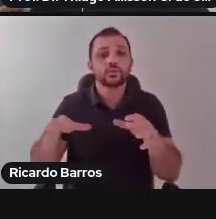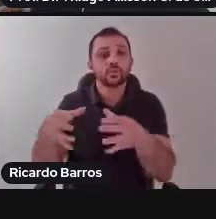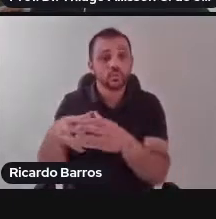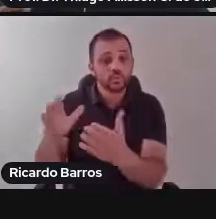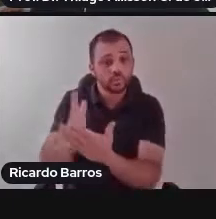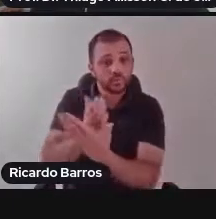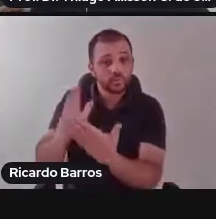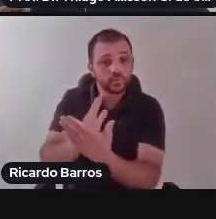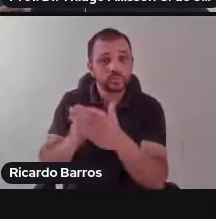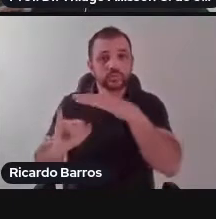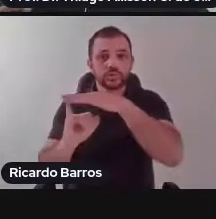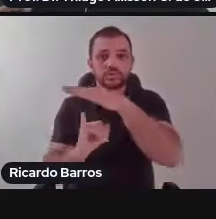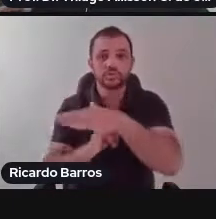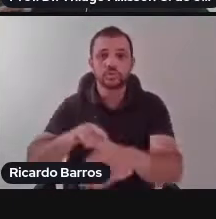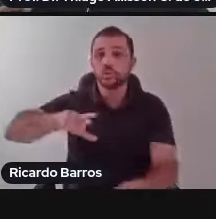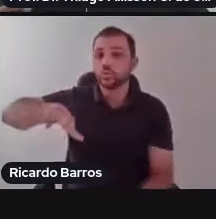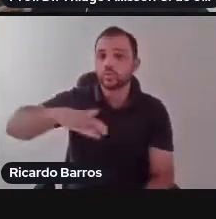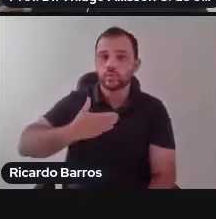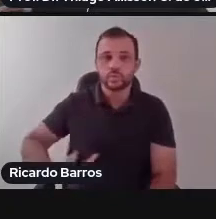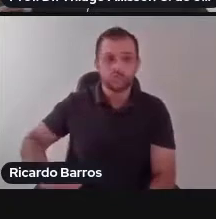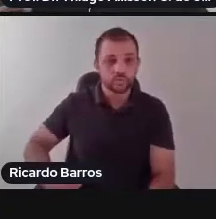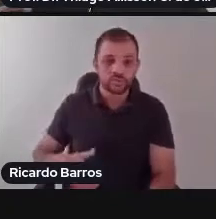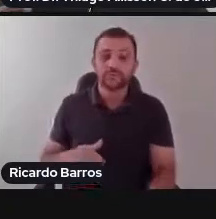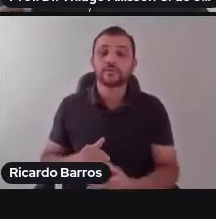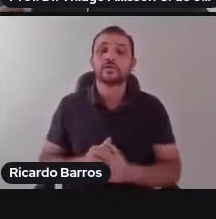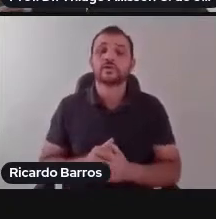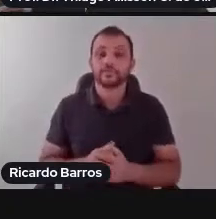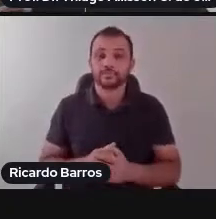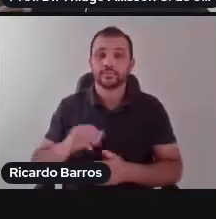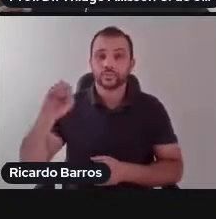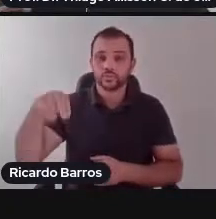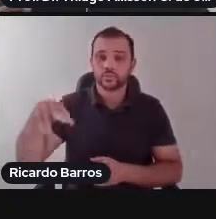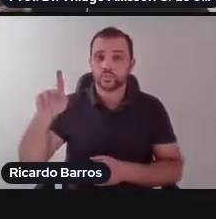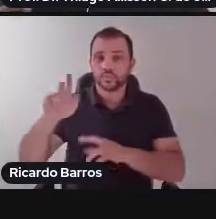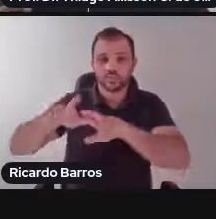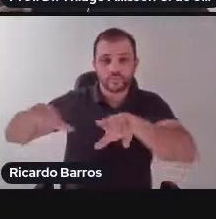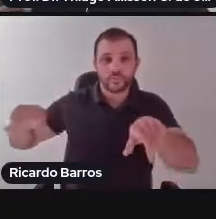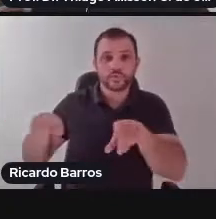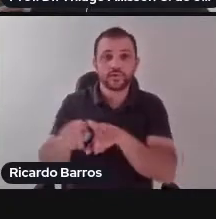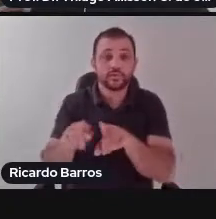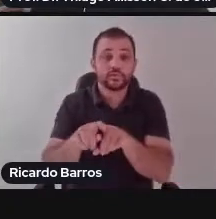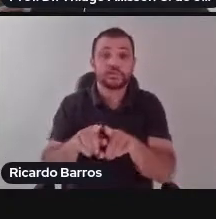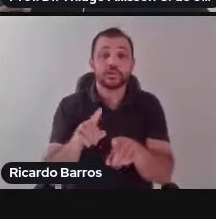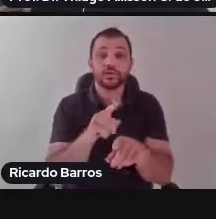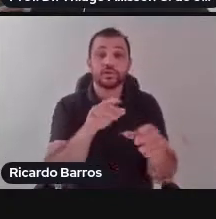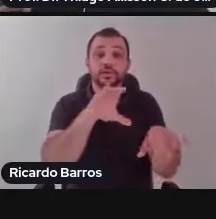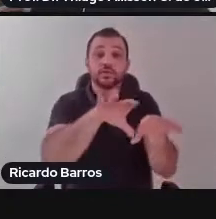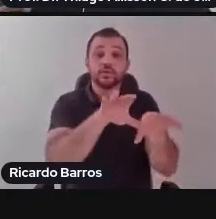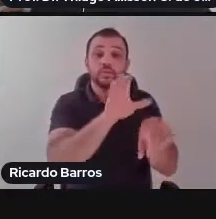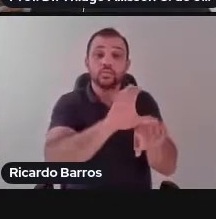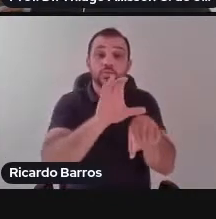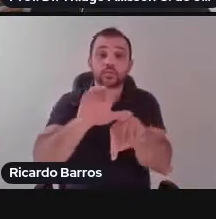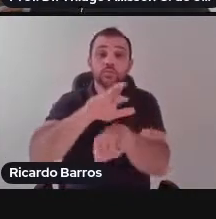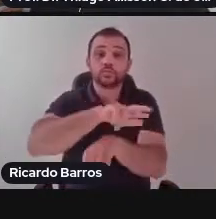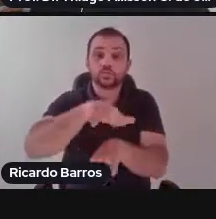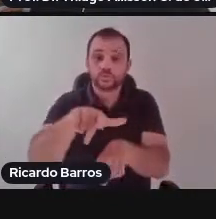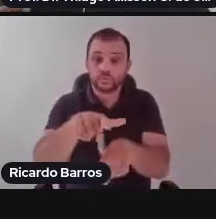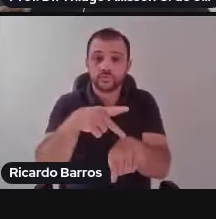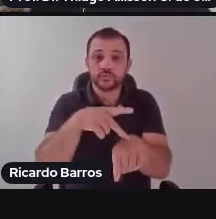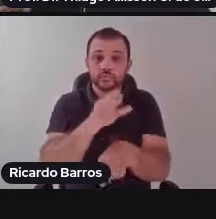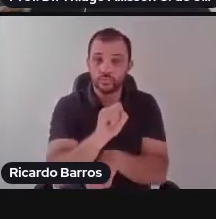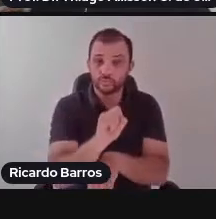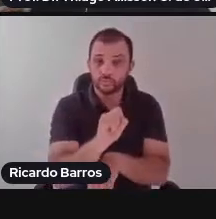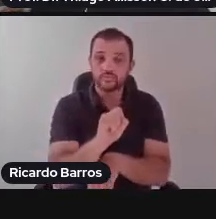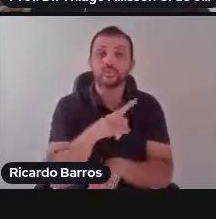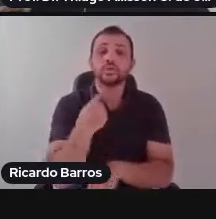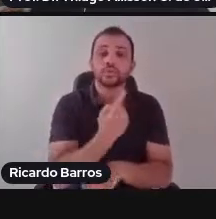comprometidas, pois, com a implementação desses objetivos, que são inúmeros, né? Os famosos ODS. E a ideia é,